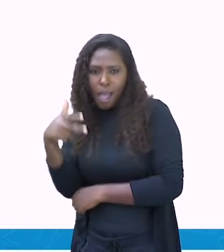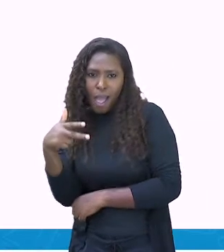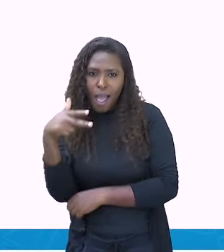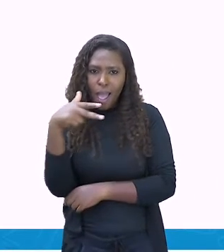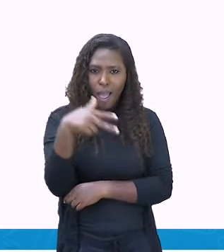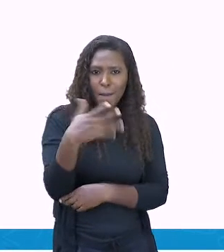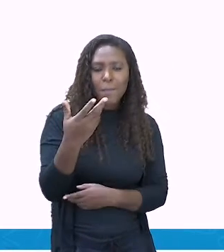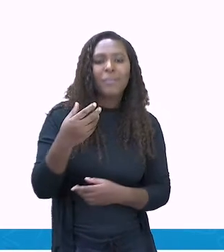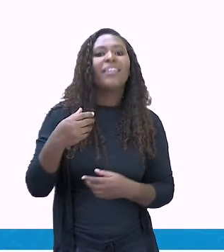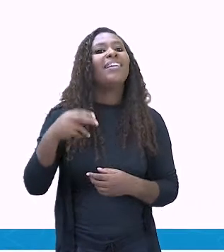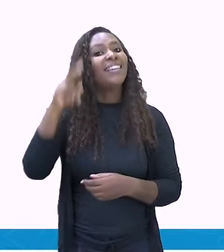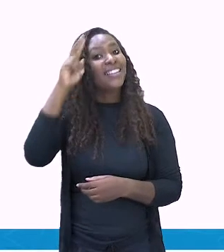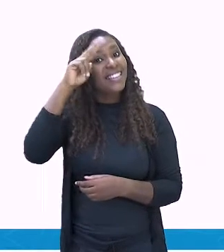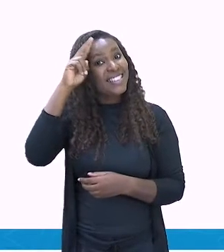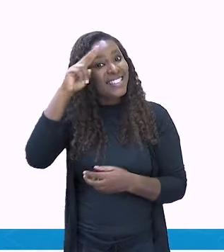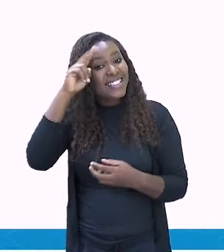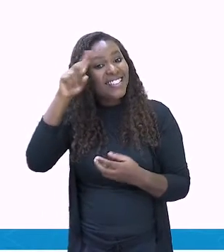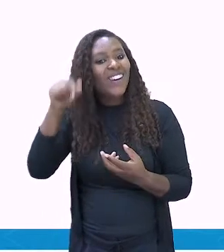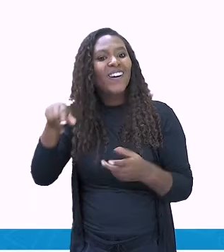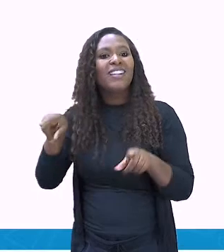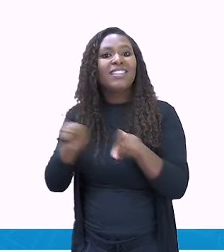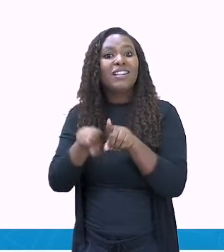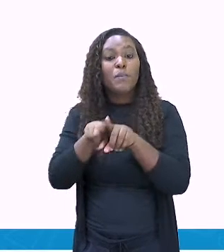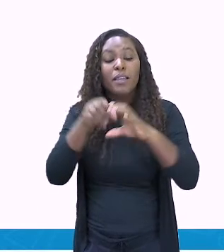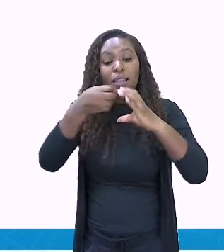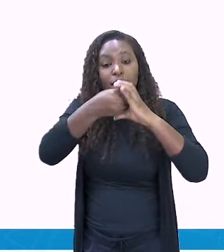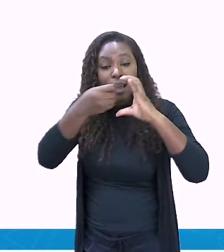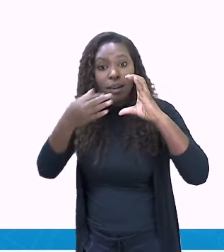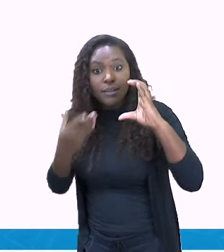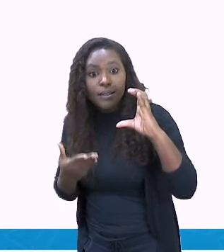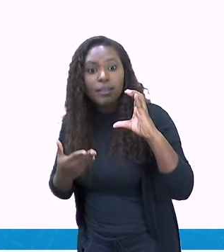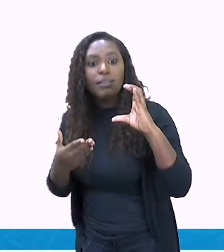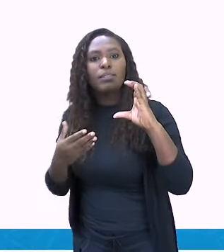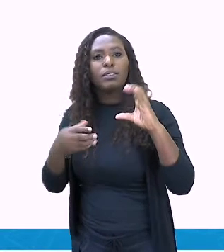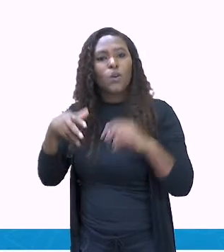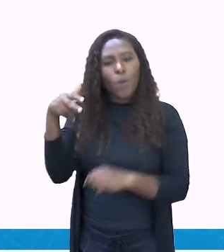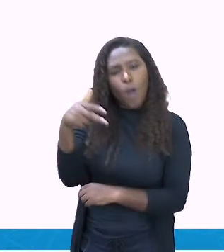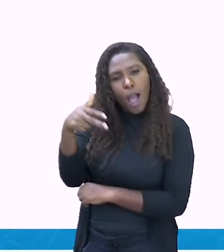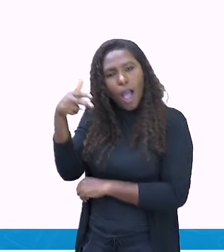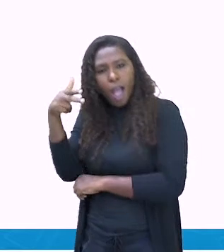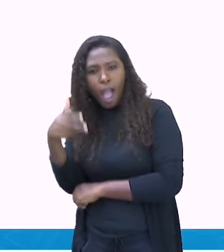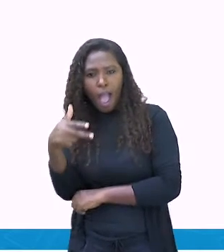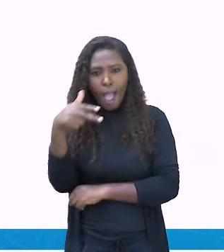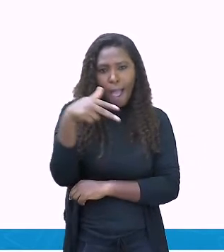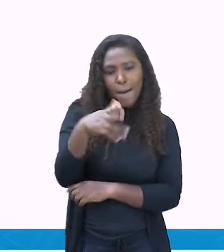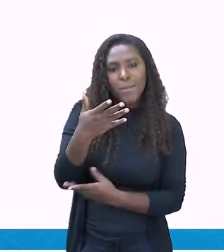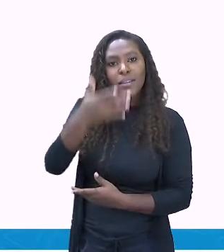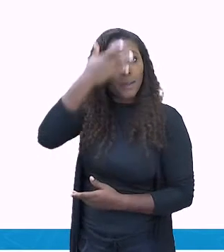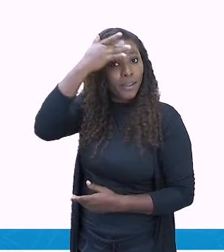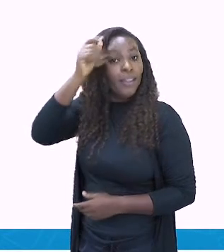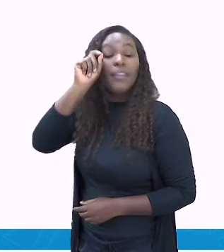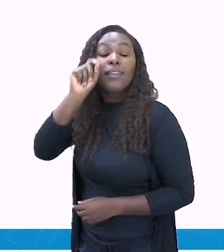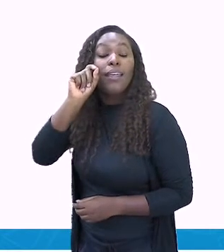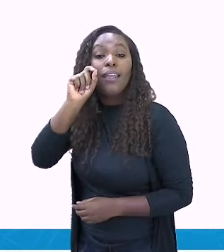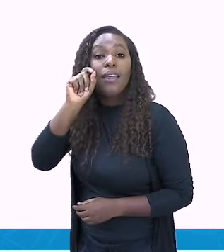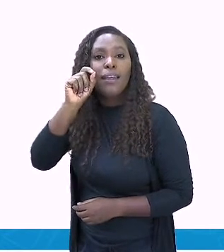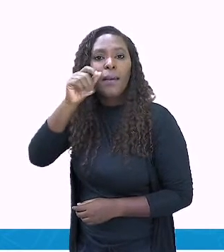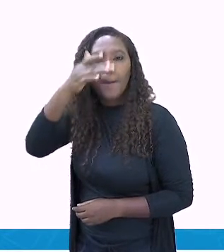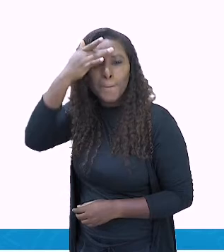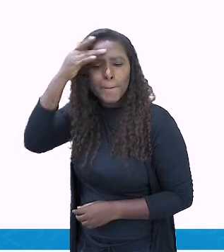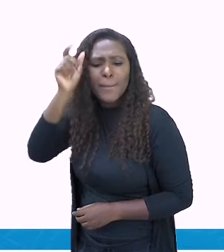características do rap, e também vamos aprender quem foi, vamos descobrir quem foi